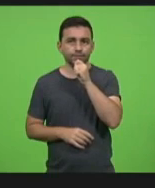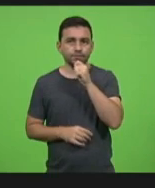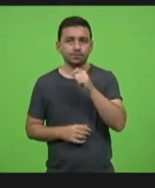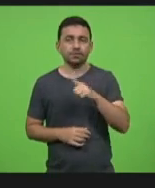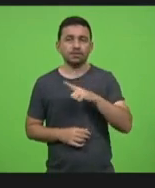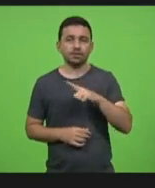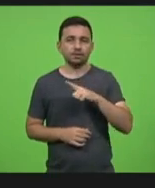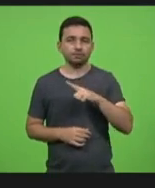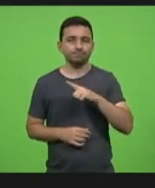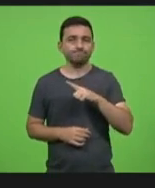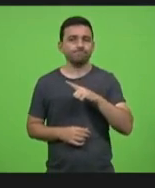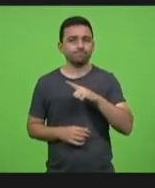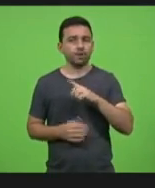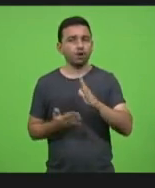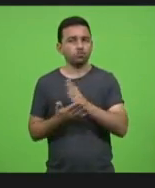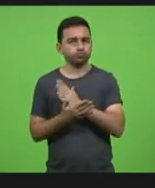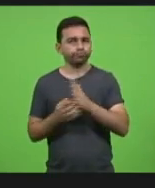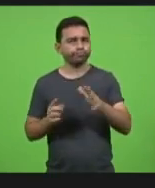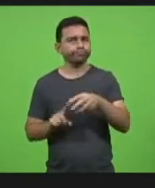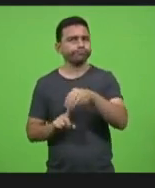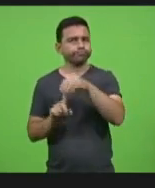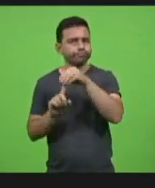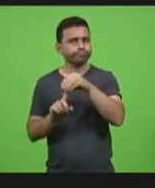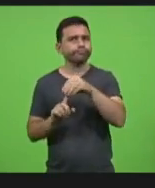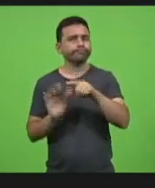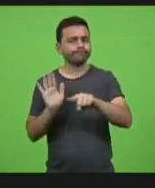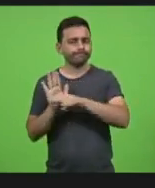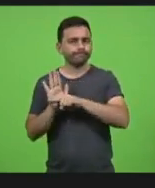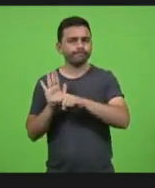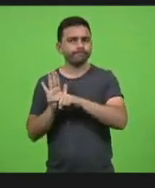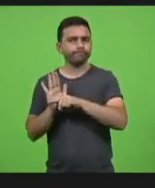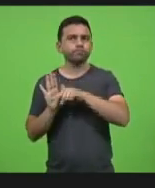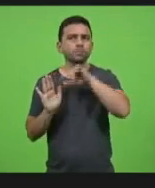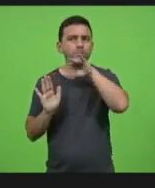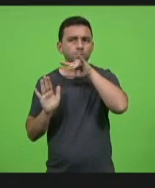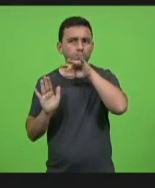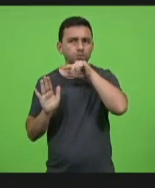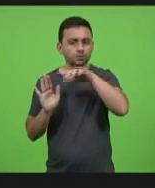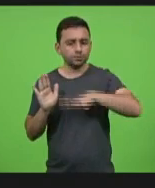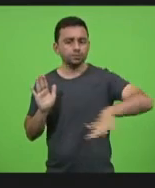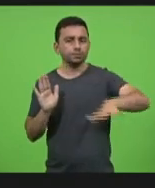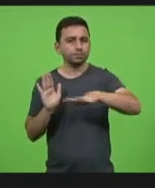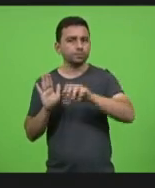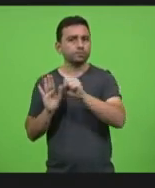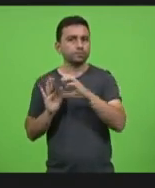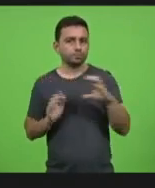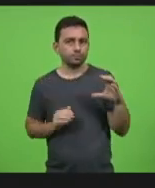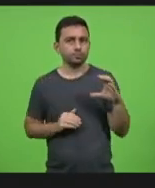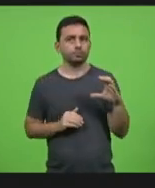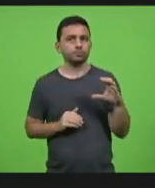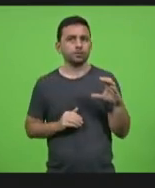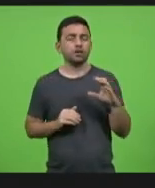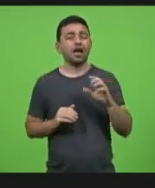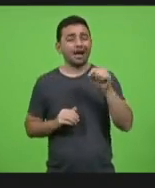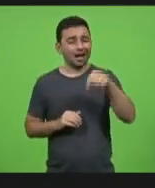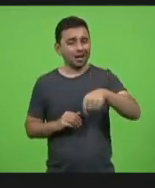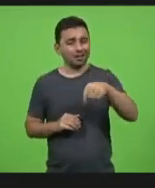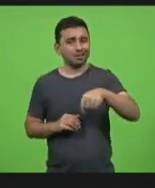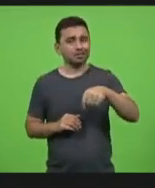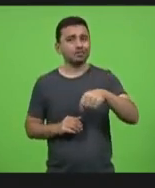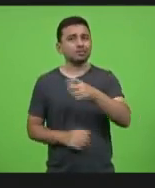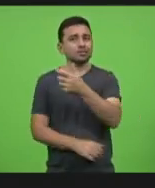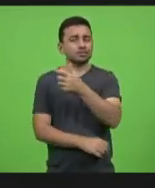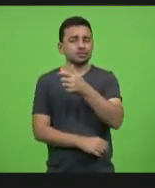destaques muito negativos para Santa Catarina Santa Catarina que já foi referência em vacinação